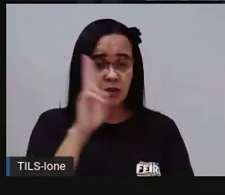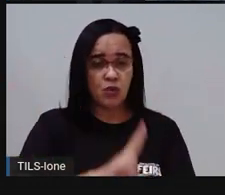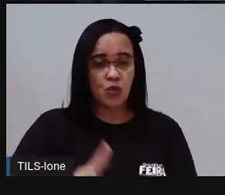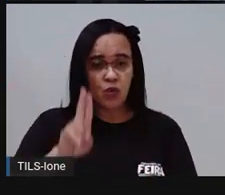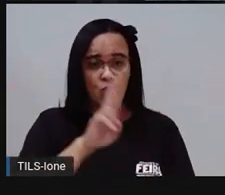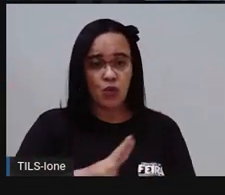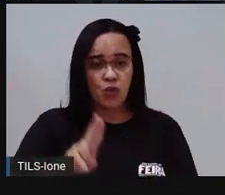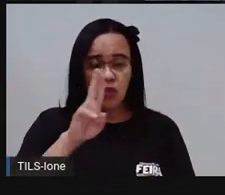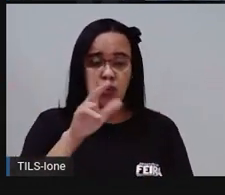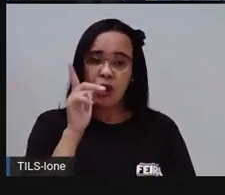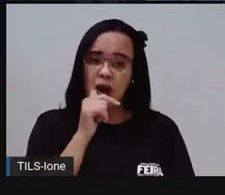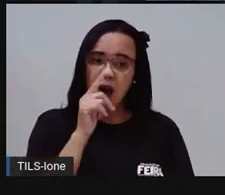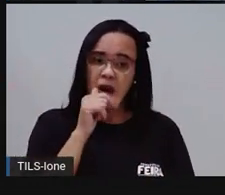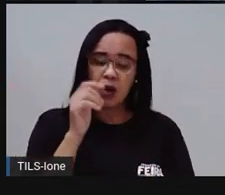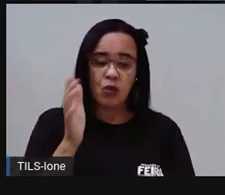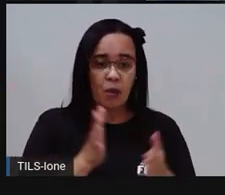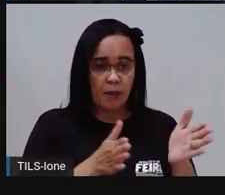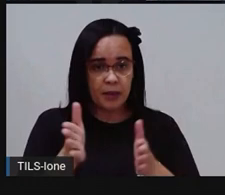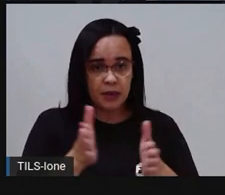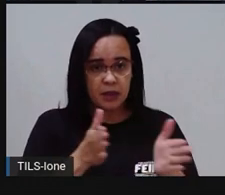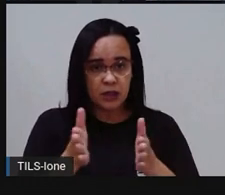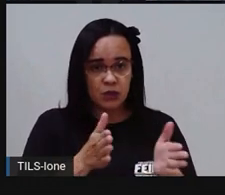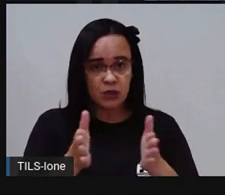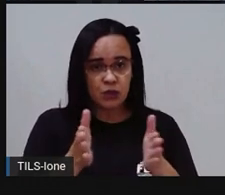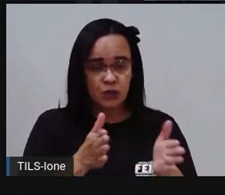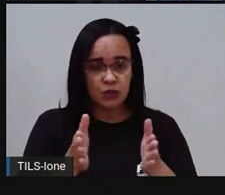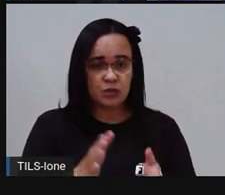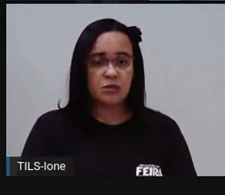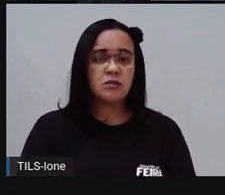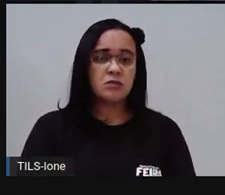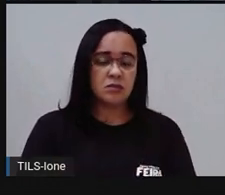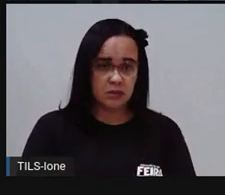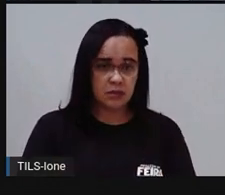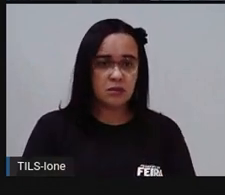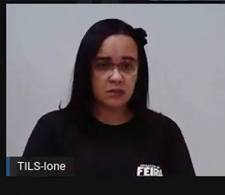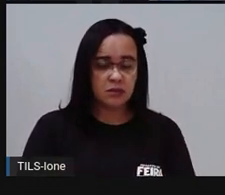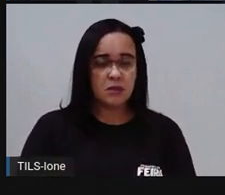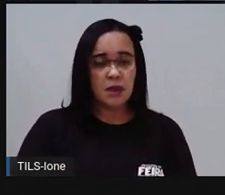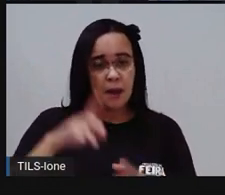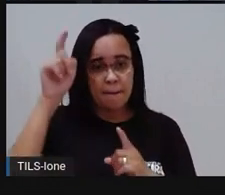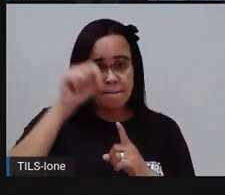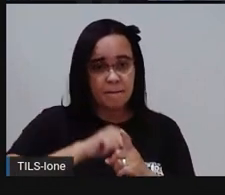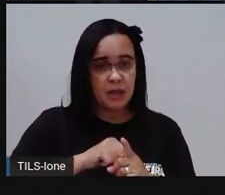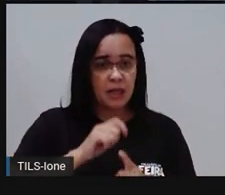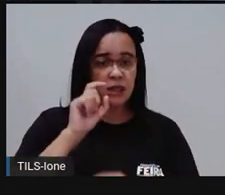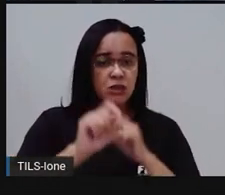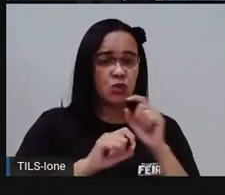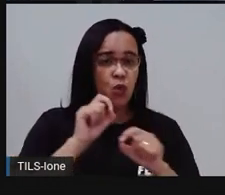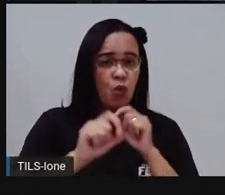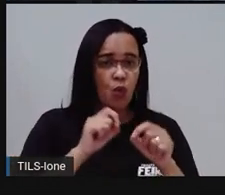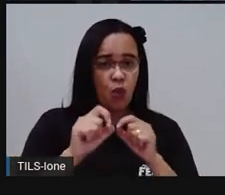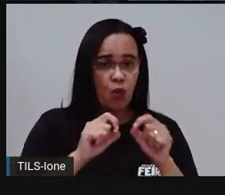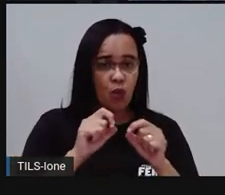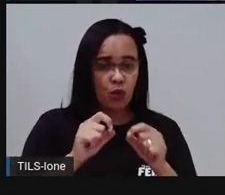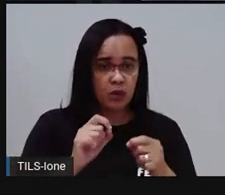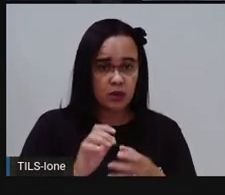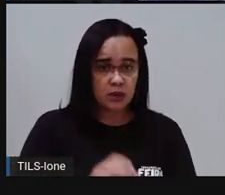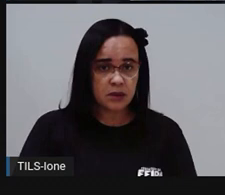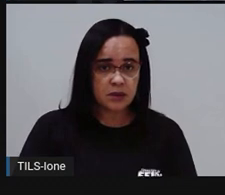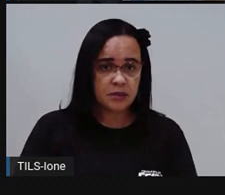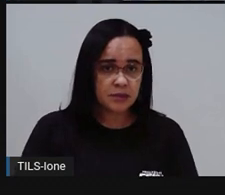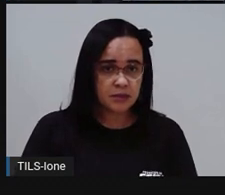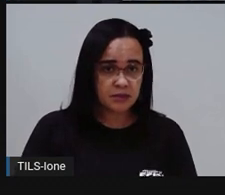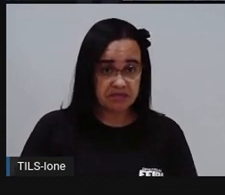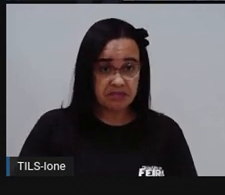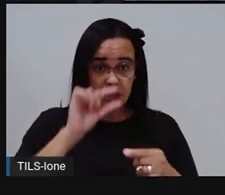nesse período aí. Qual foi o mês? Foi o mês de... Ó, qual o... O mês que tá com a barra